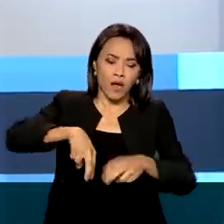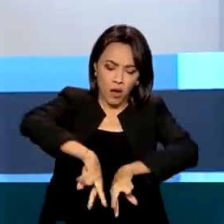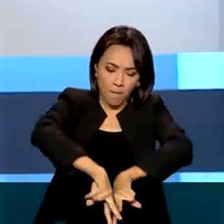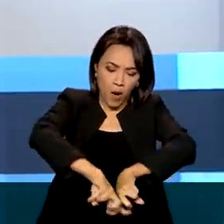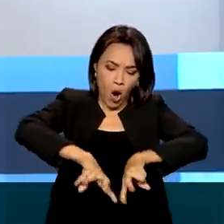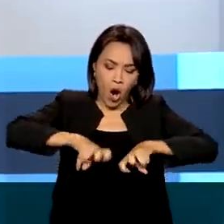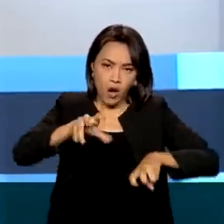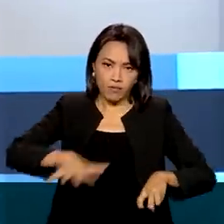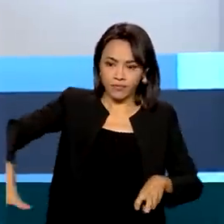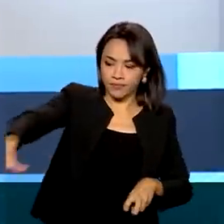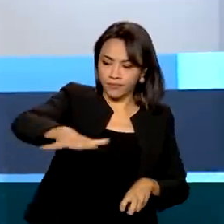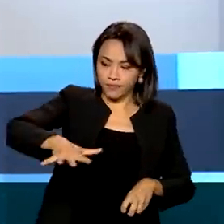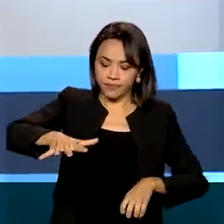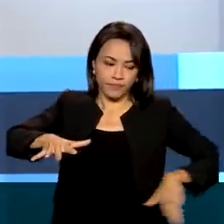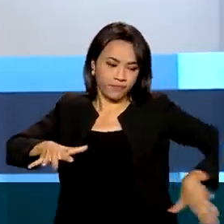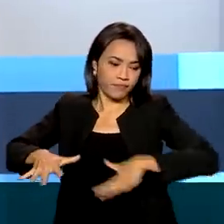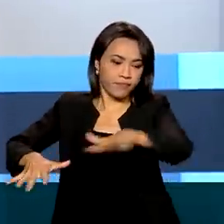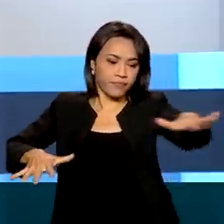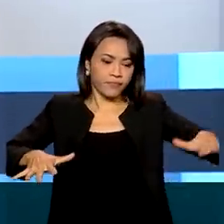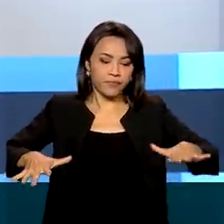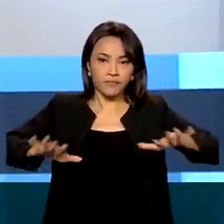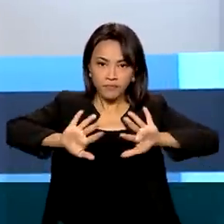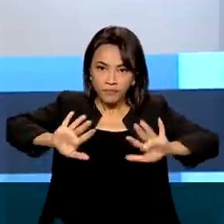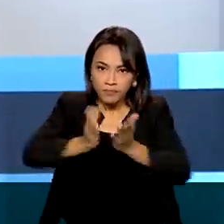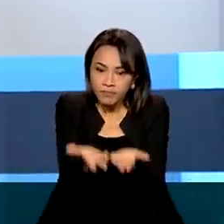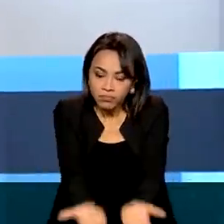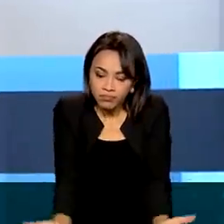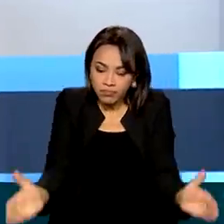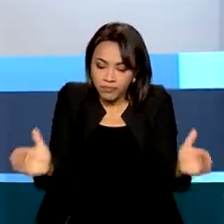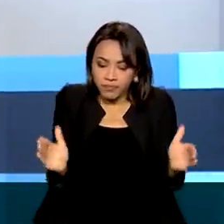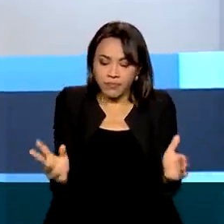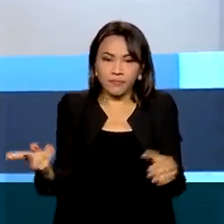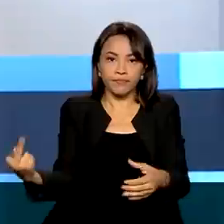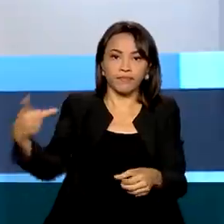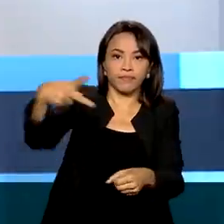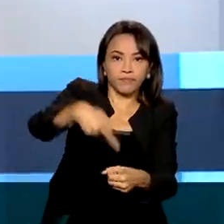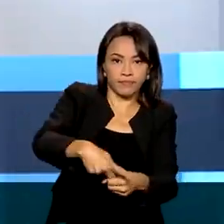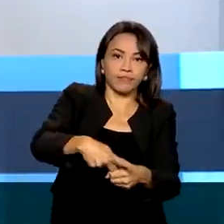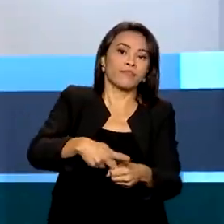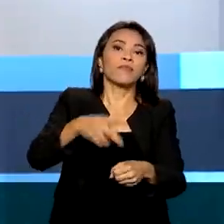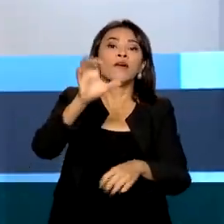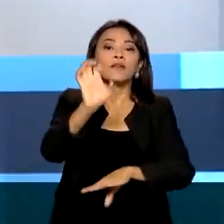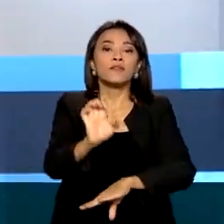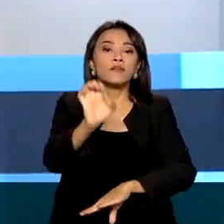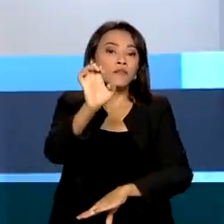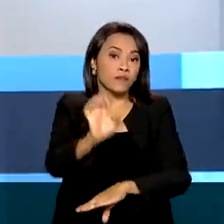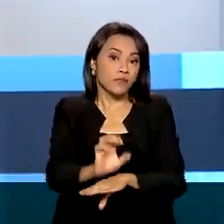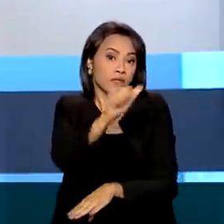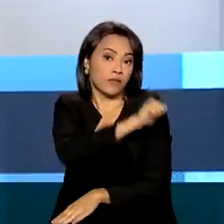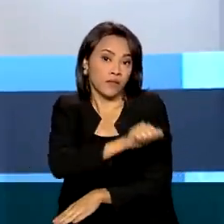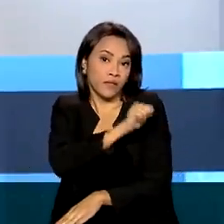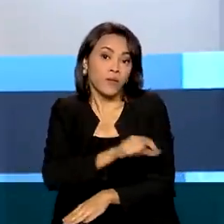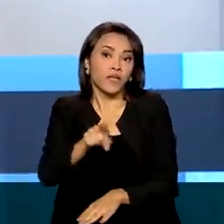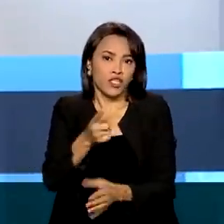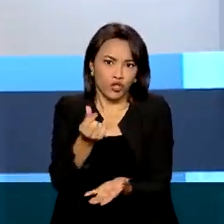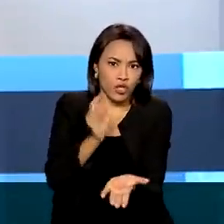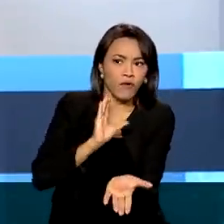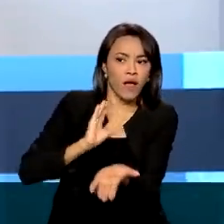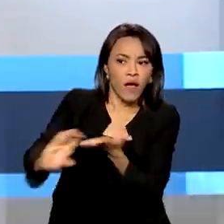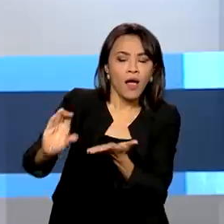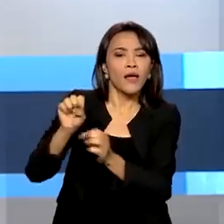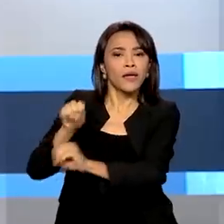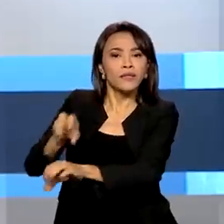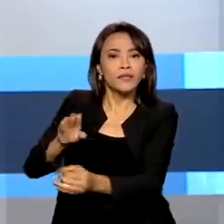campos de sépia e atapu no pré-sal da Baía de Santos. Os recursos podem ser investidos em diferentes áreas, como educação, saúde